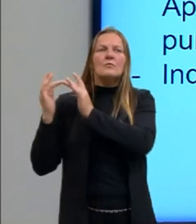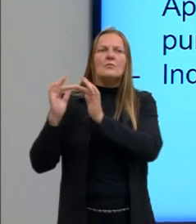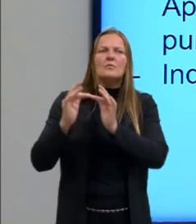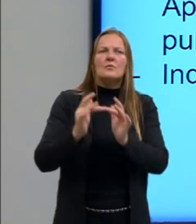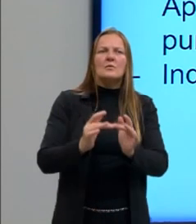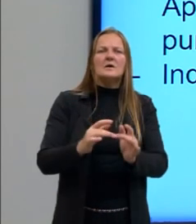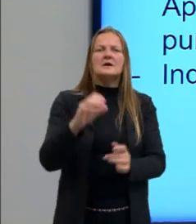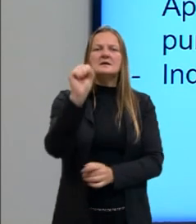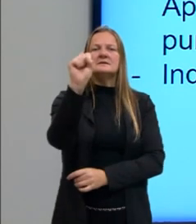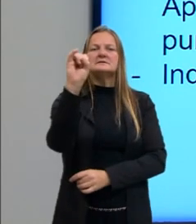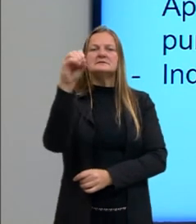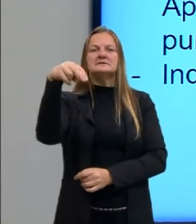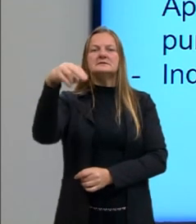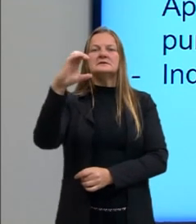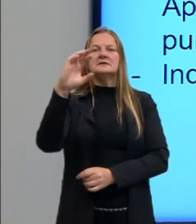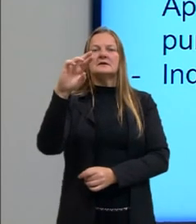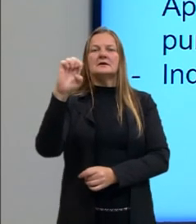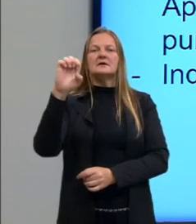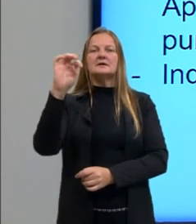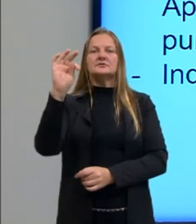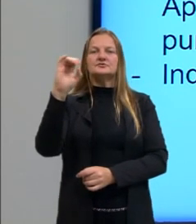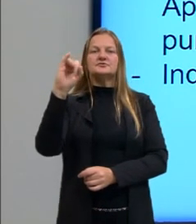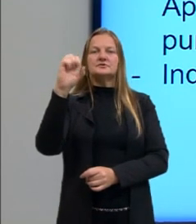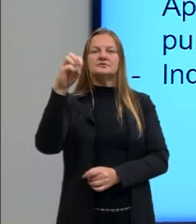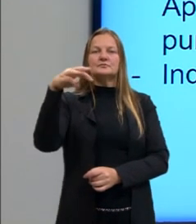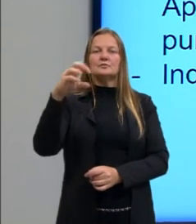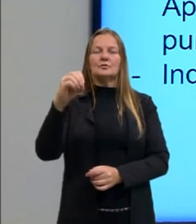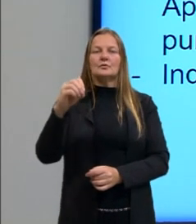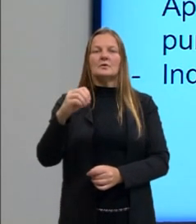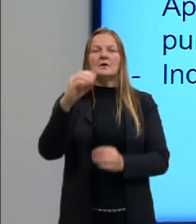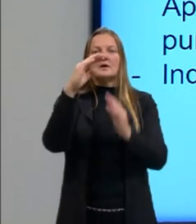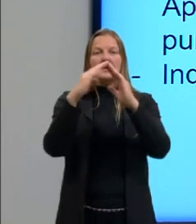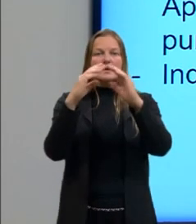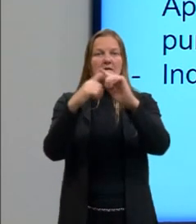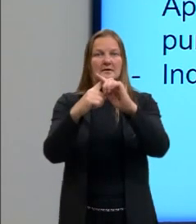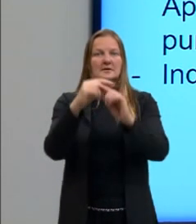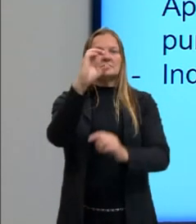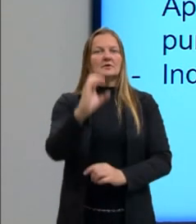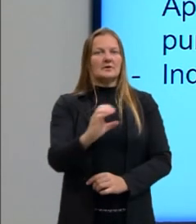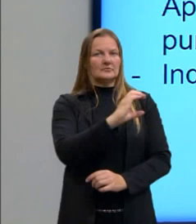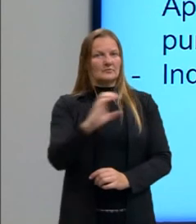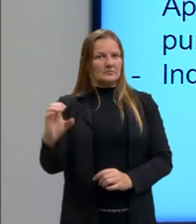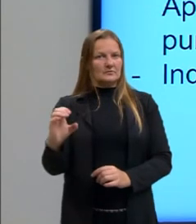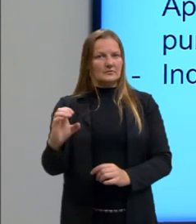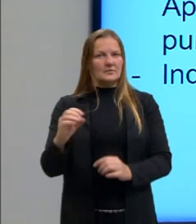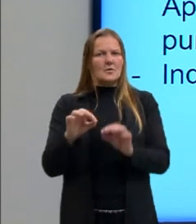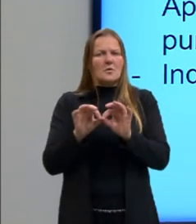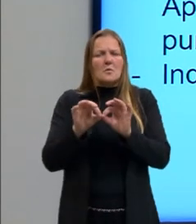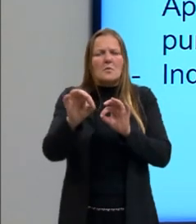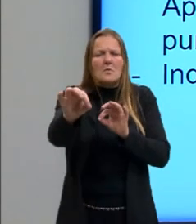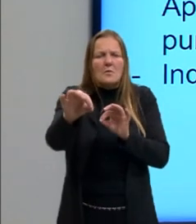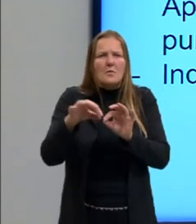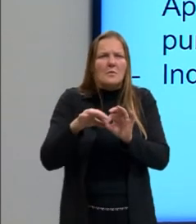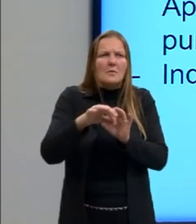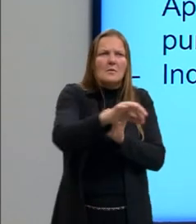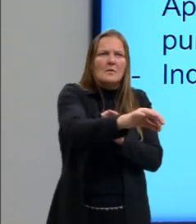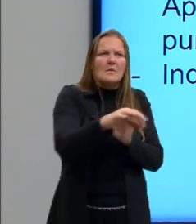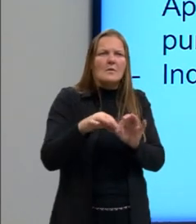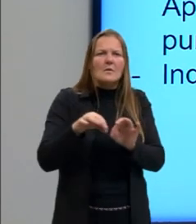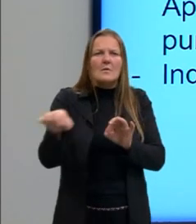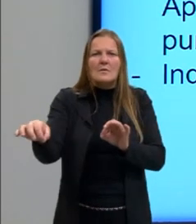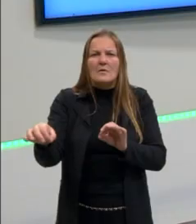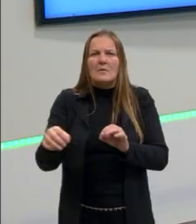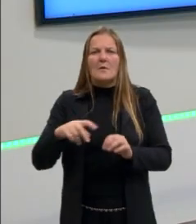alguns padres, alguns representantes da Igreja Católica, então, iam para lugares mais afastados para converter